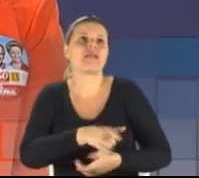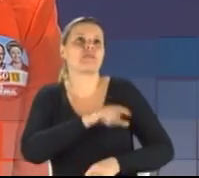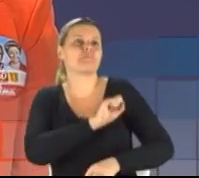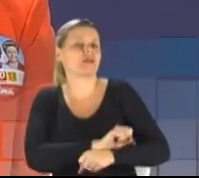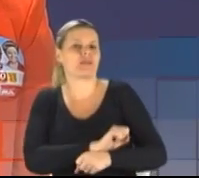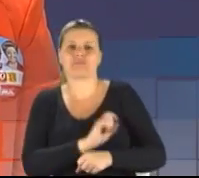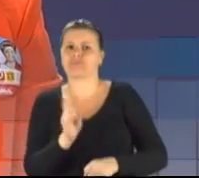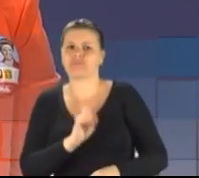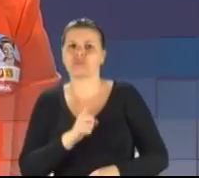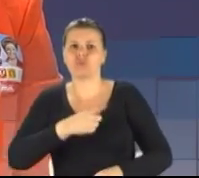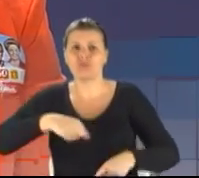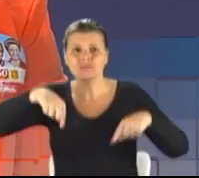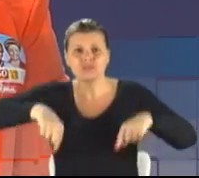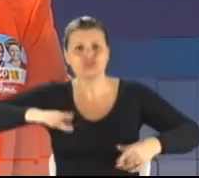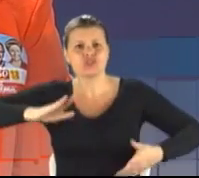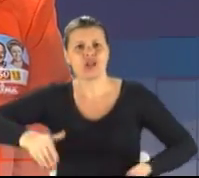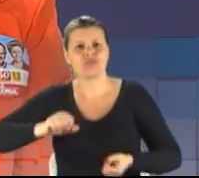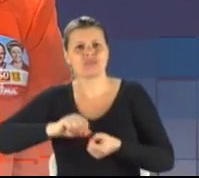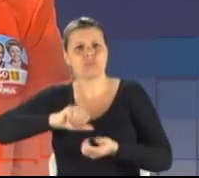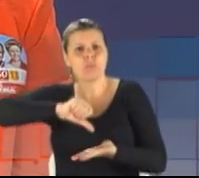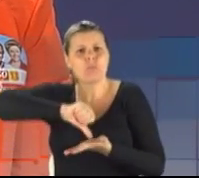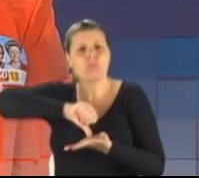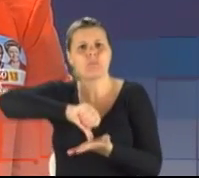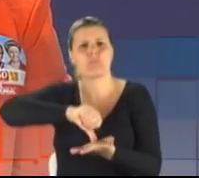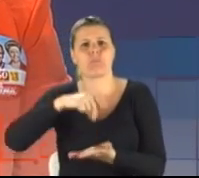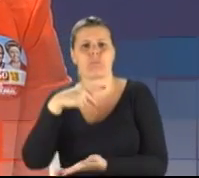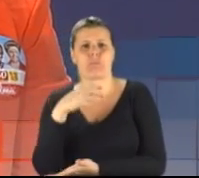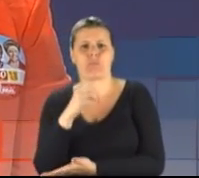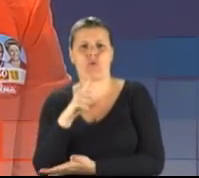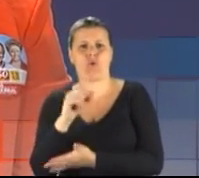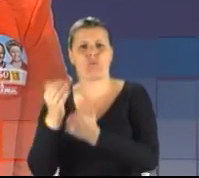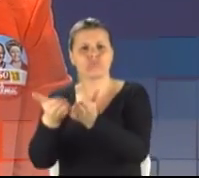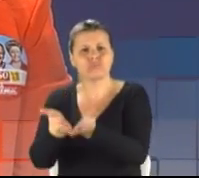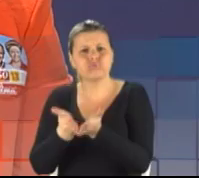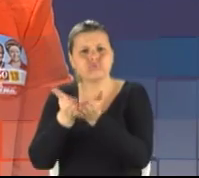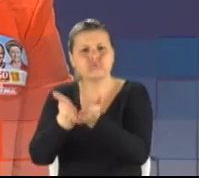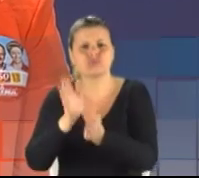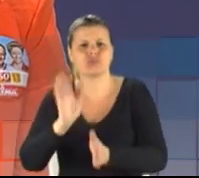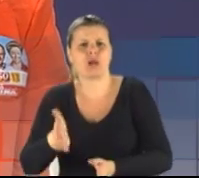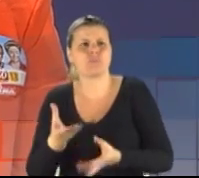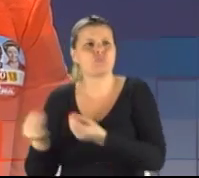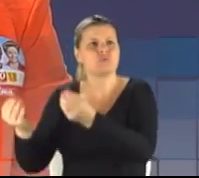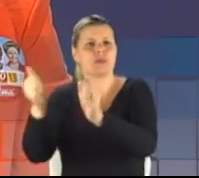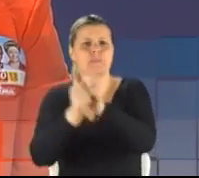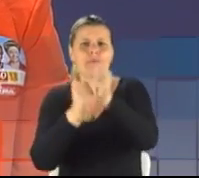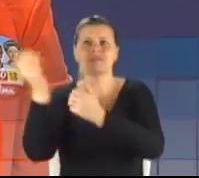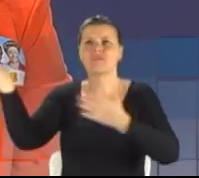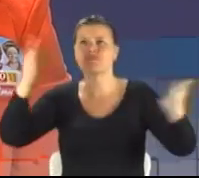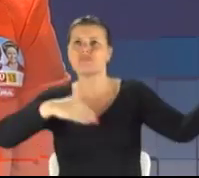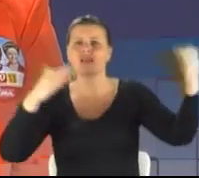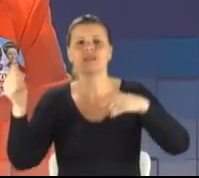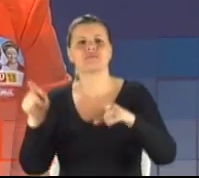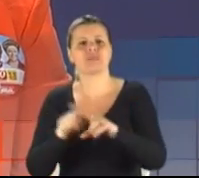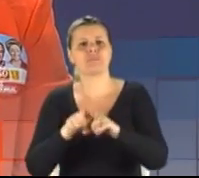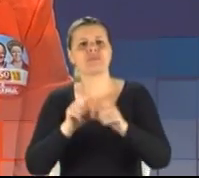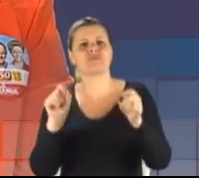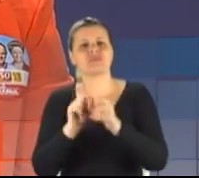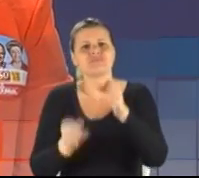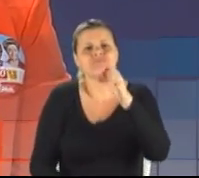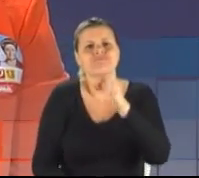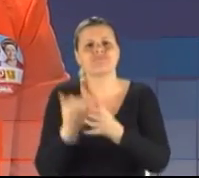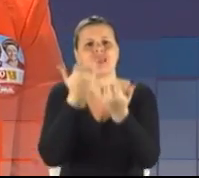polo naval, nós atraímos muitas empresas, nós desenvolvemos energia eólica,